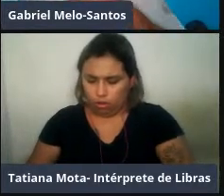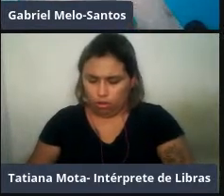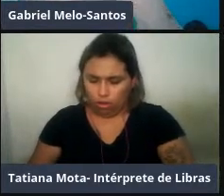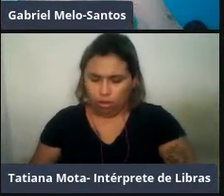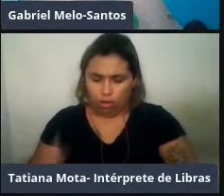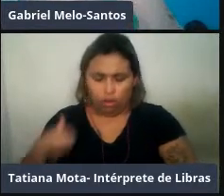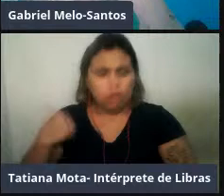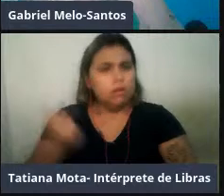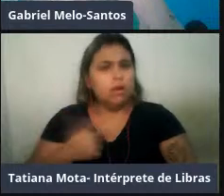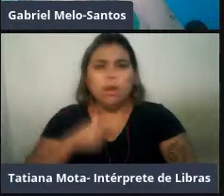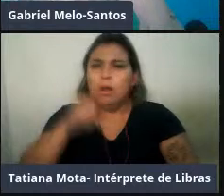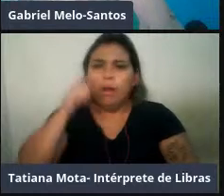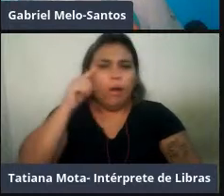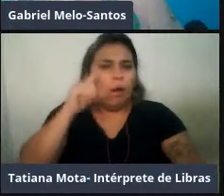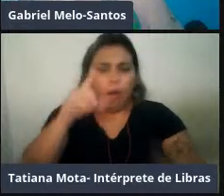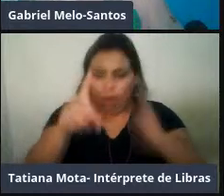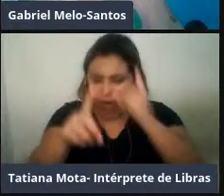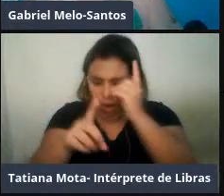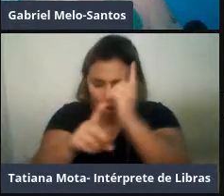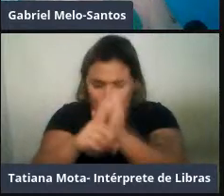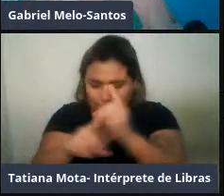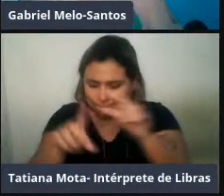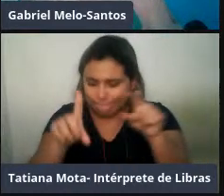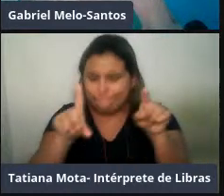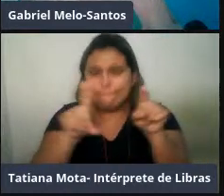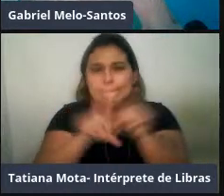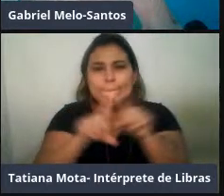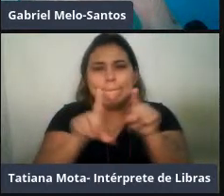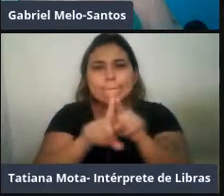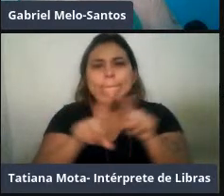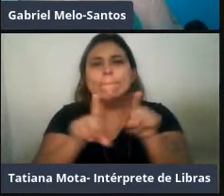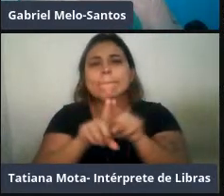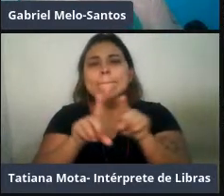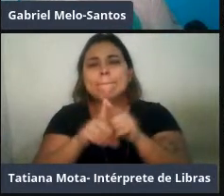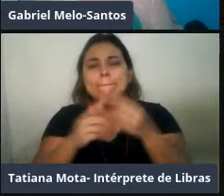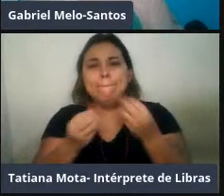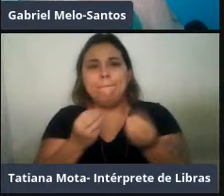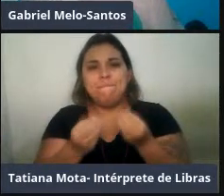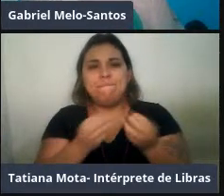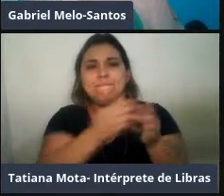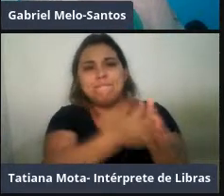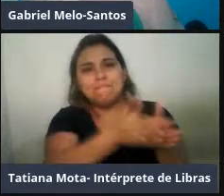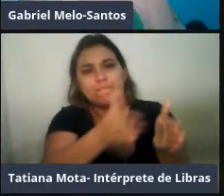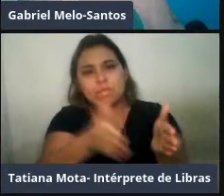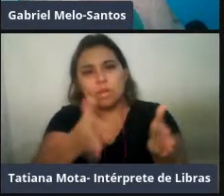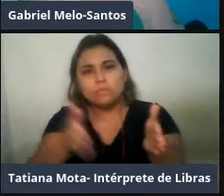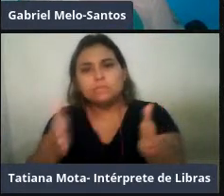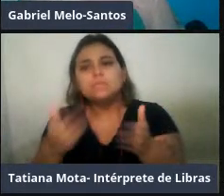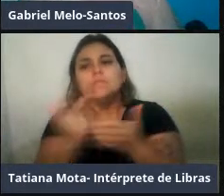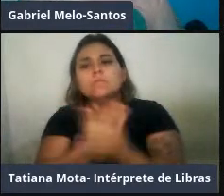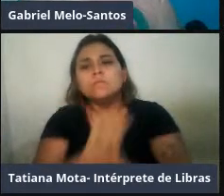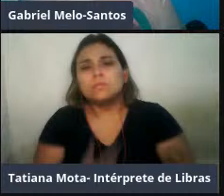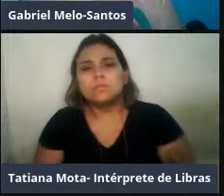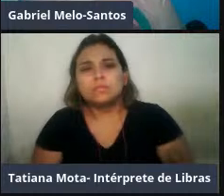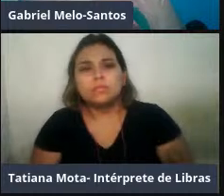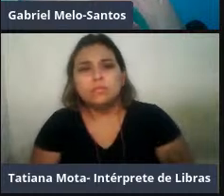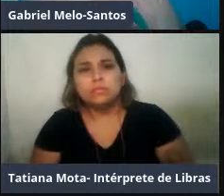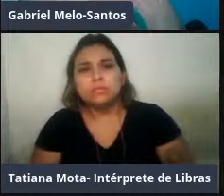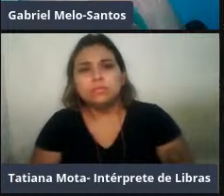em que essa, estatisticamente falando, em que essas sequências ocorrem, mais a gente